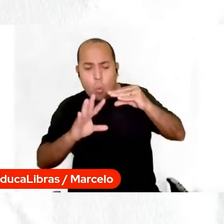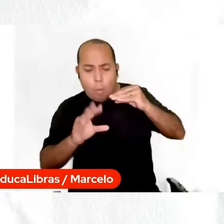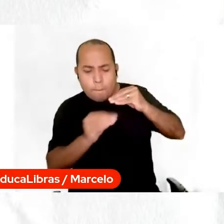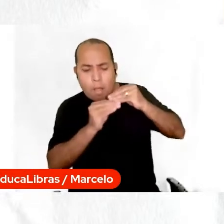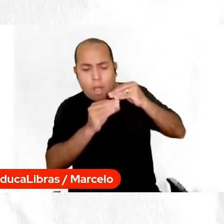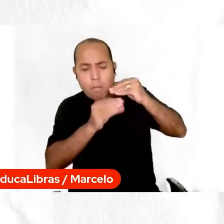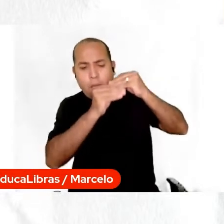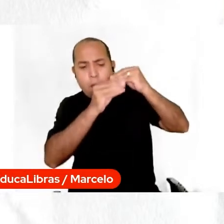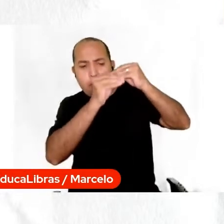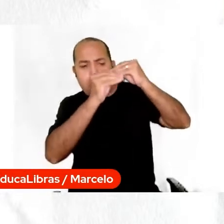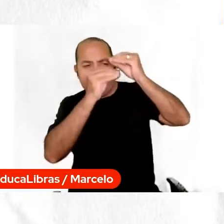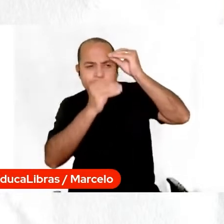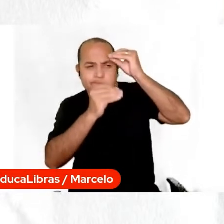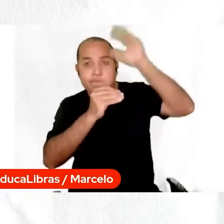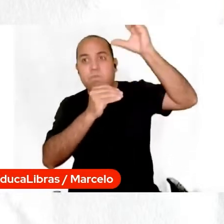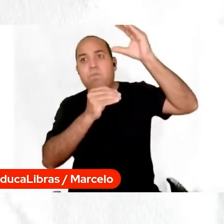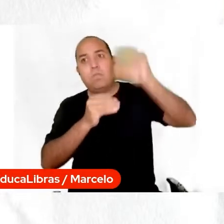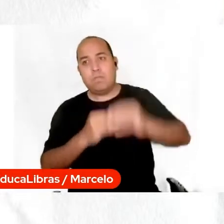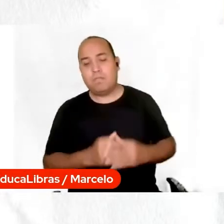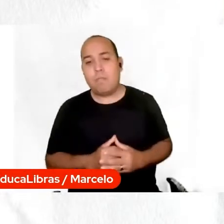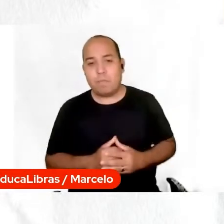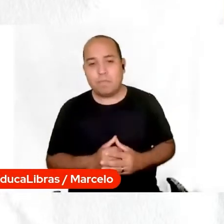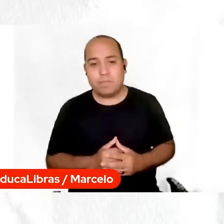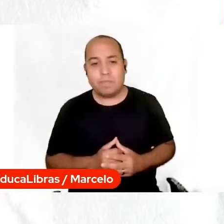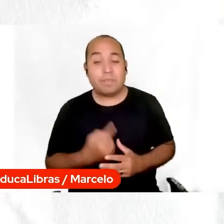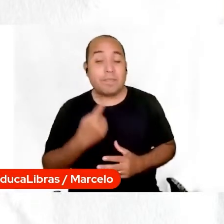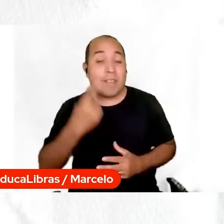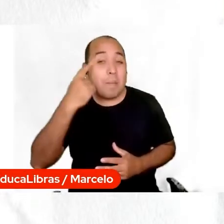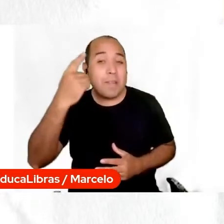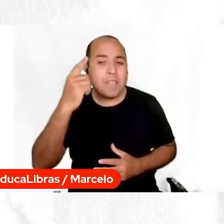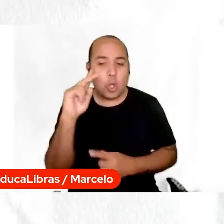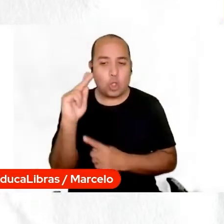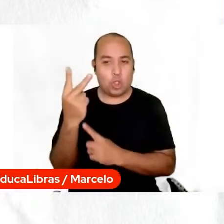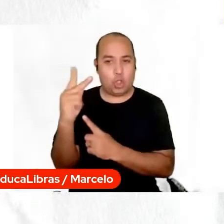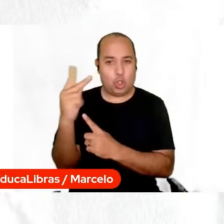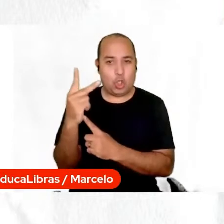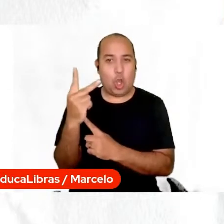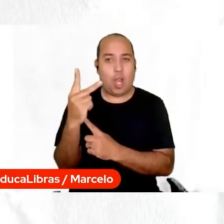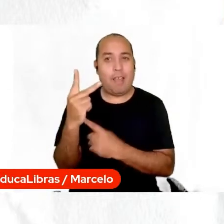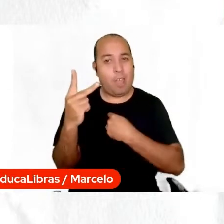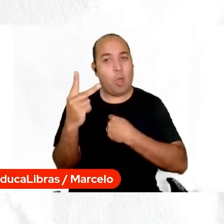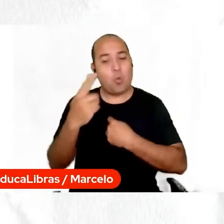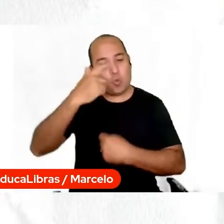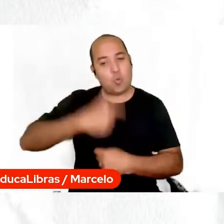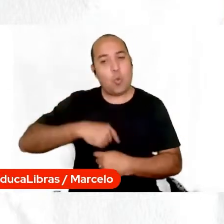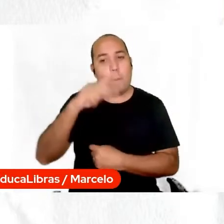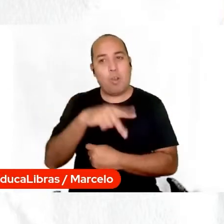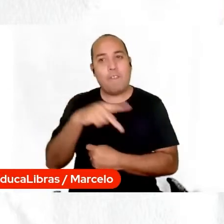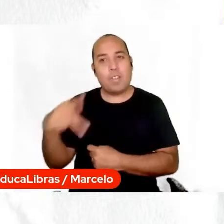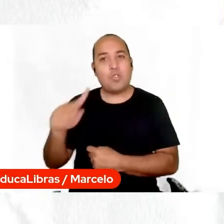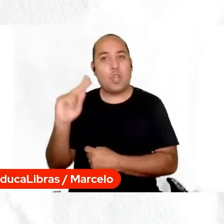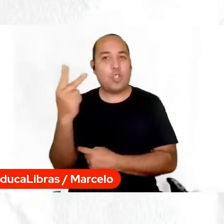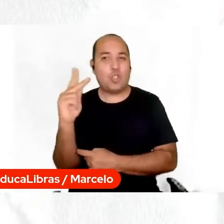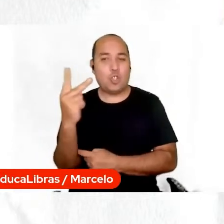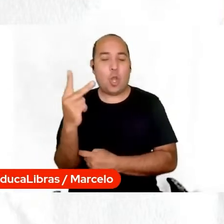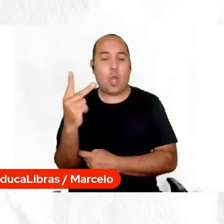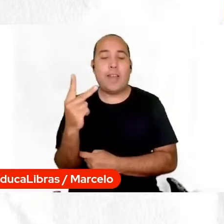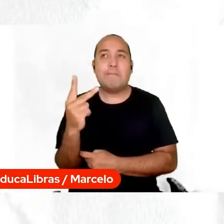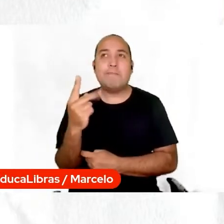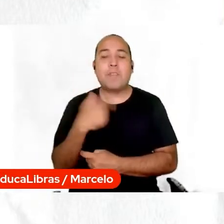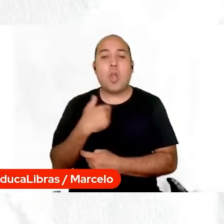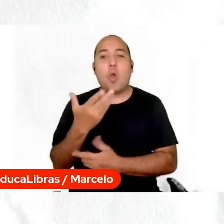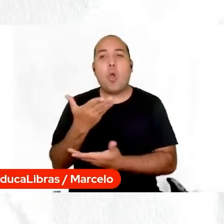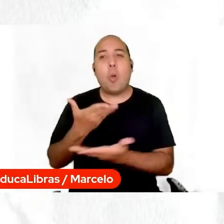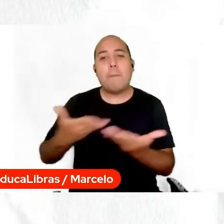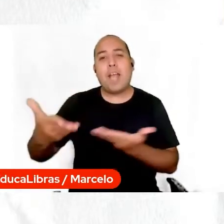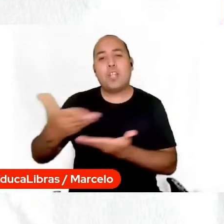em história, eu sou professora de história e compartilho com os colegas que os direitos